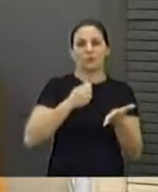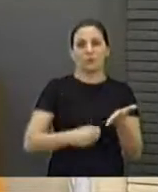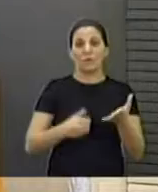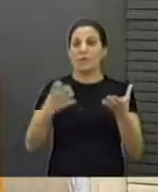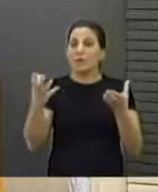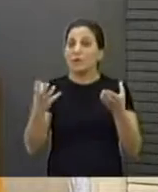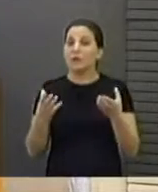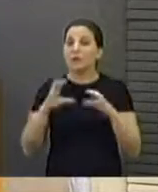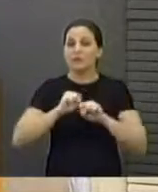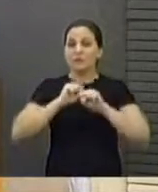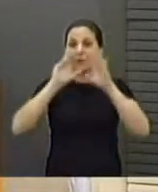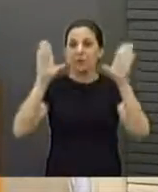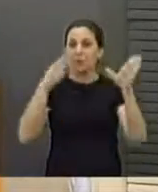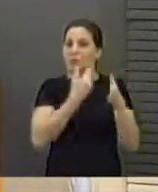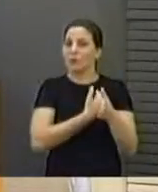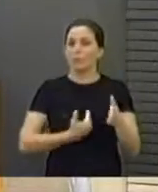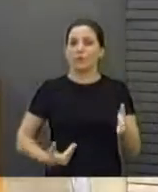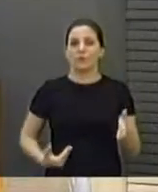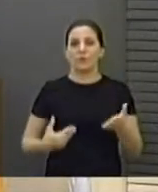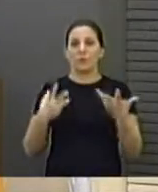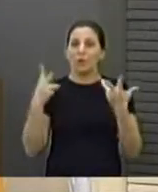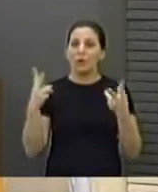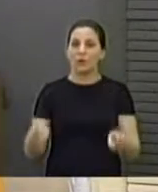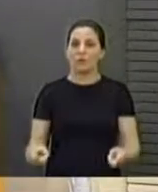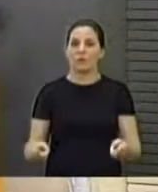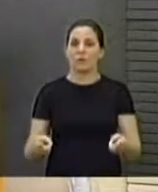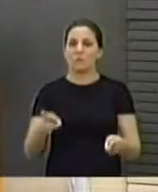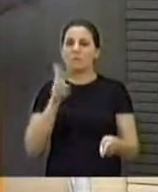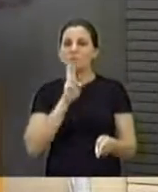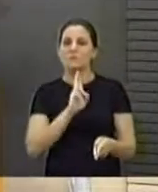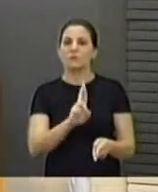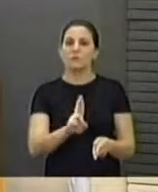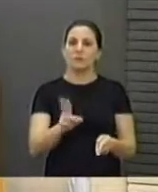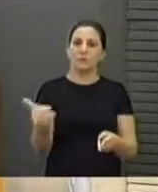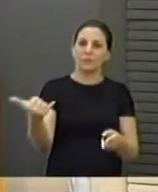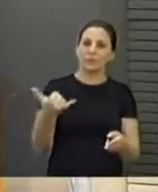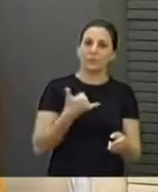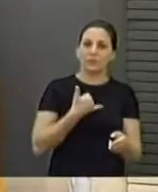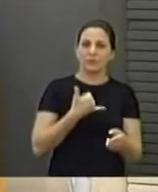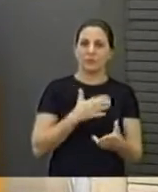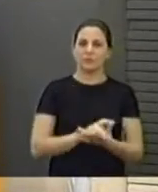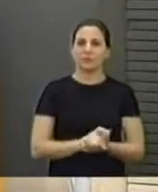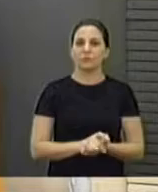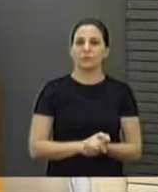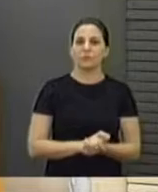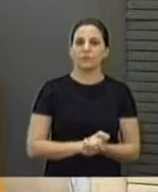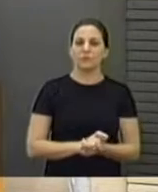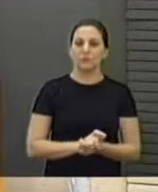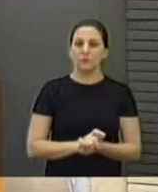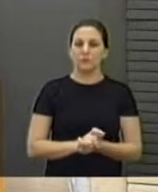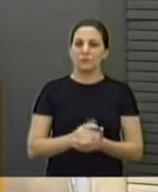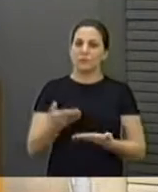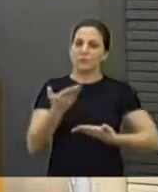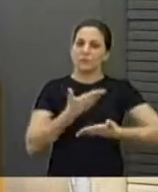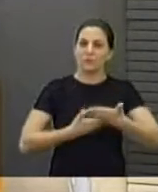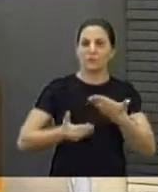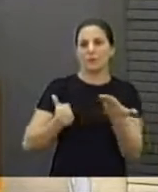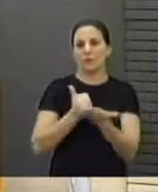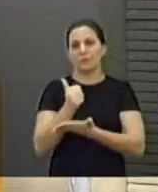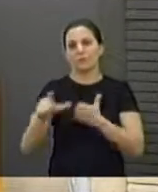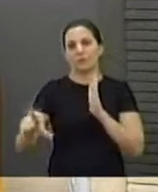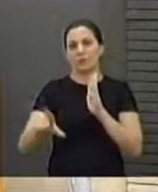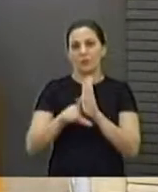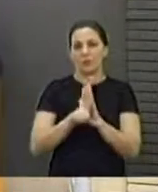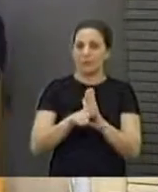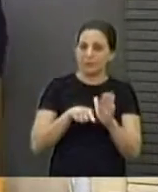queremos saber, a transparência pública, tem que ser dessa forma, a resposta, que nos foi dada. Em relação, a base legal